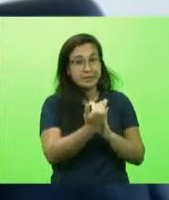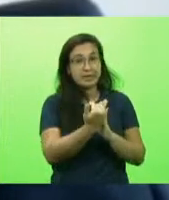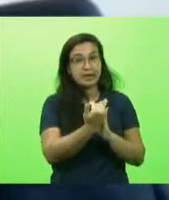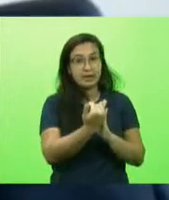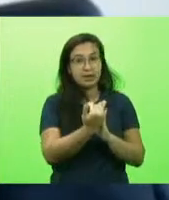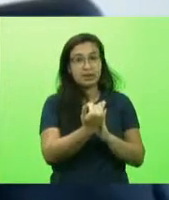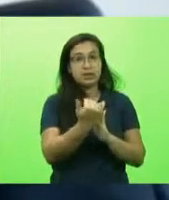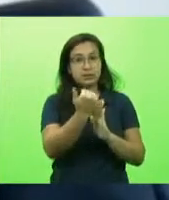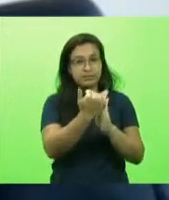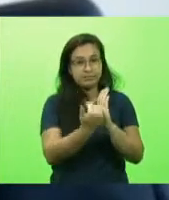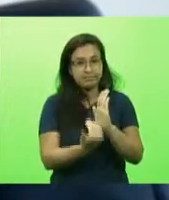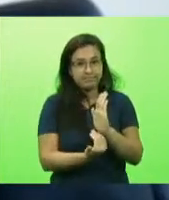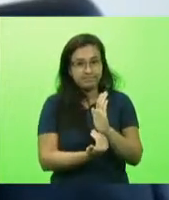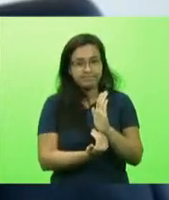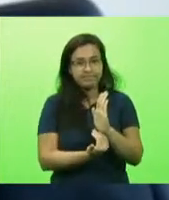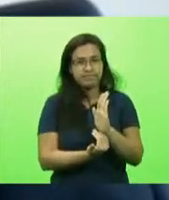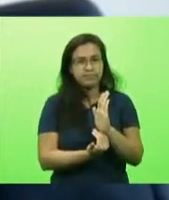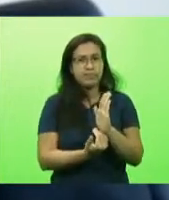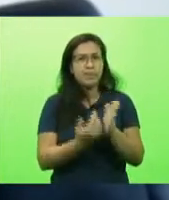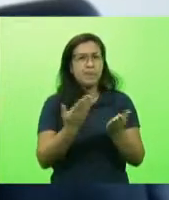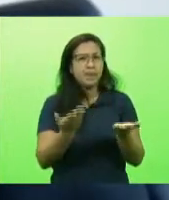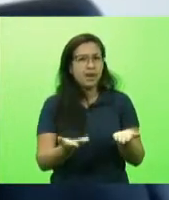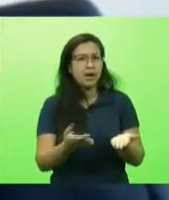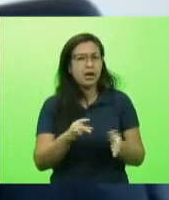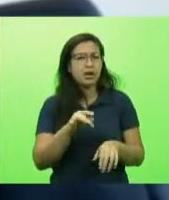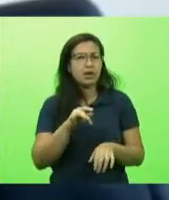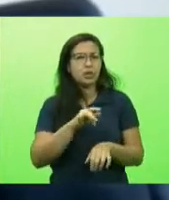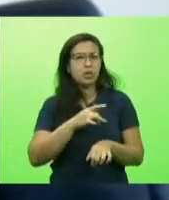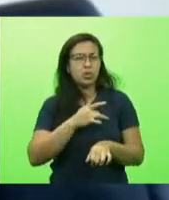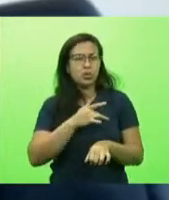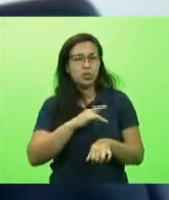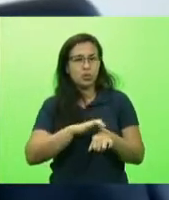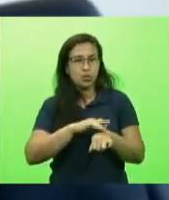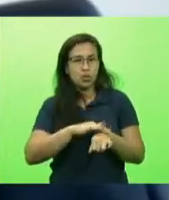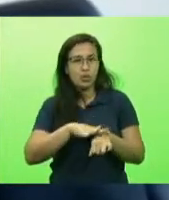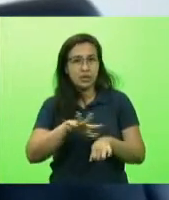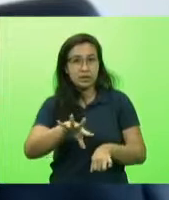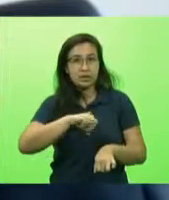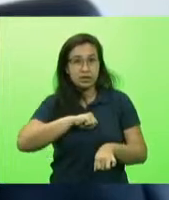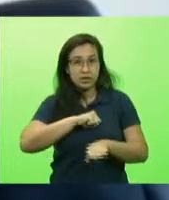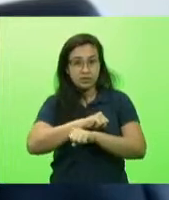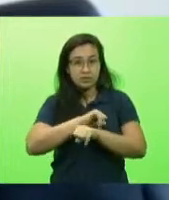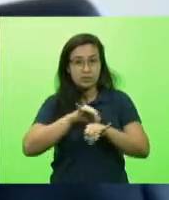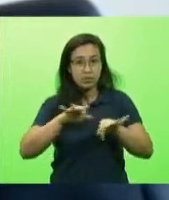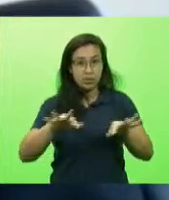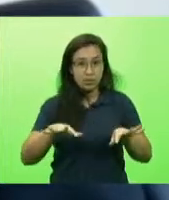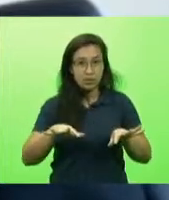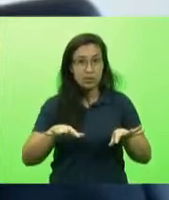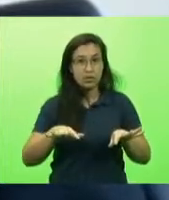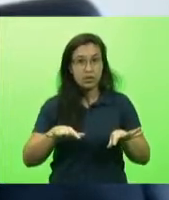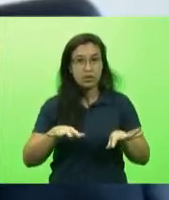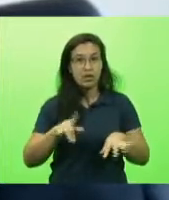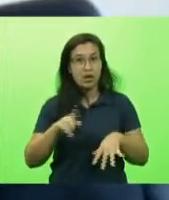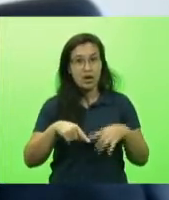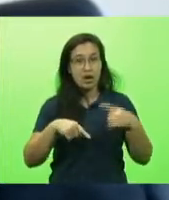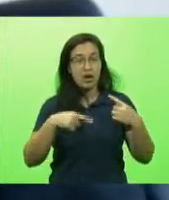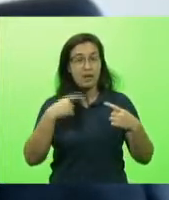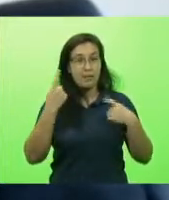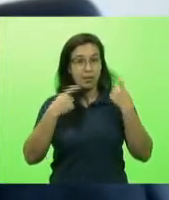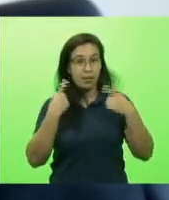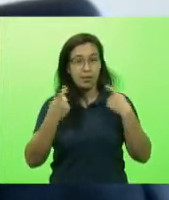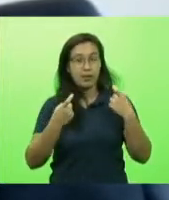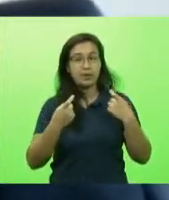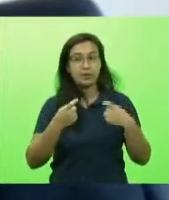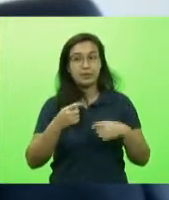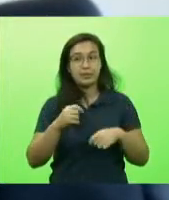protocolos quando se trata de doença infectocontagiosa eles dão resultado o quantitativo de doses no Brasil Santa Catarina e no